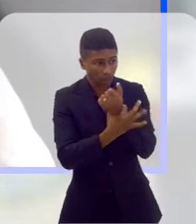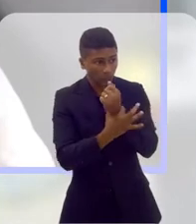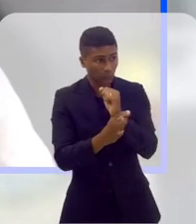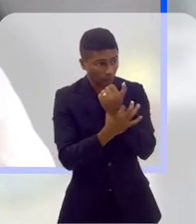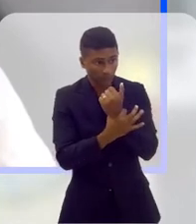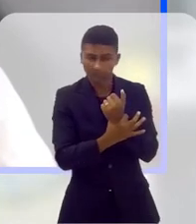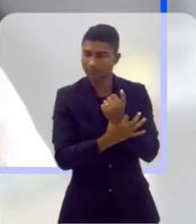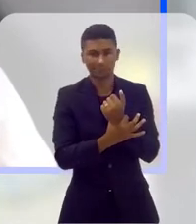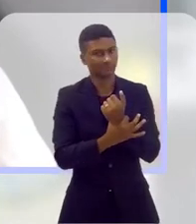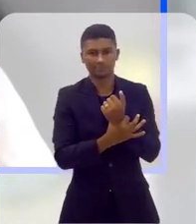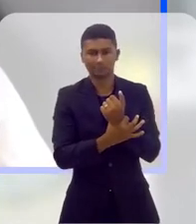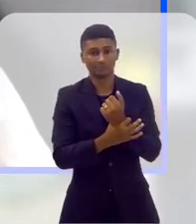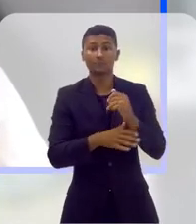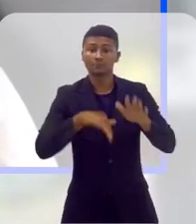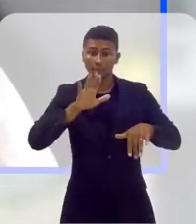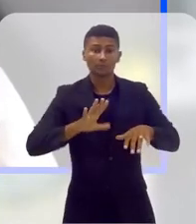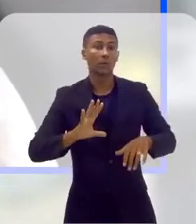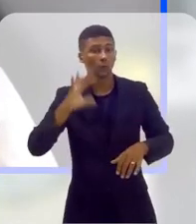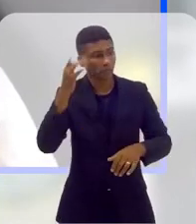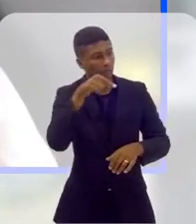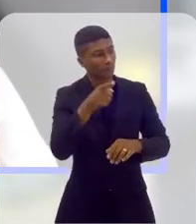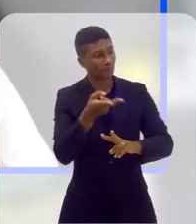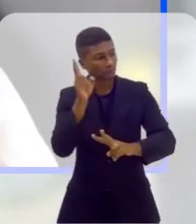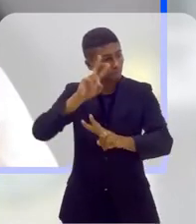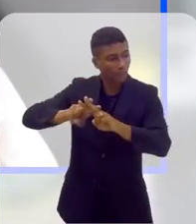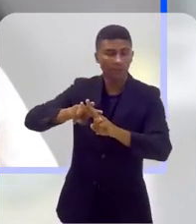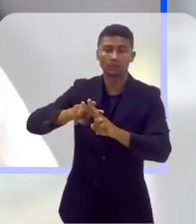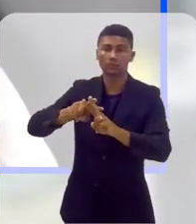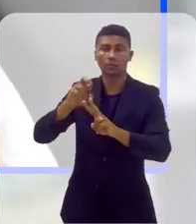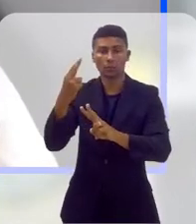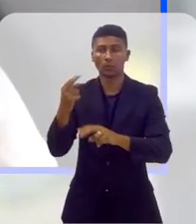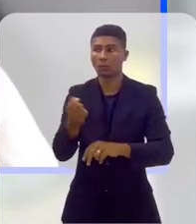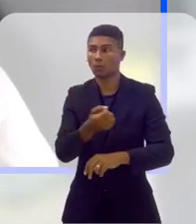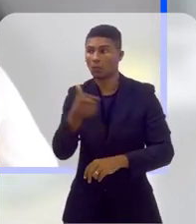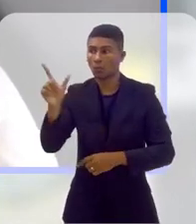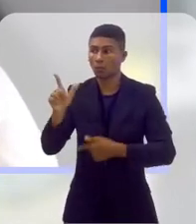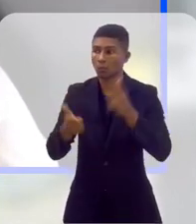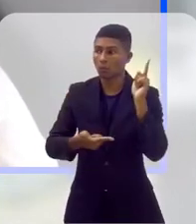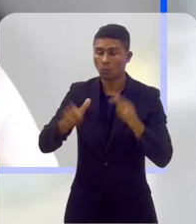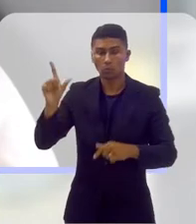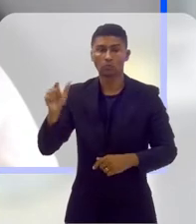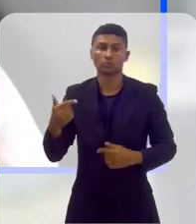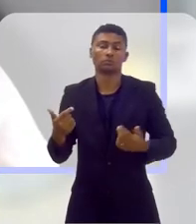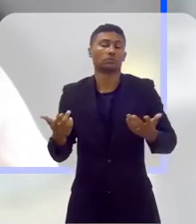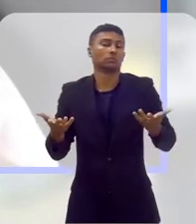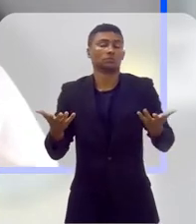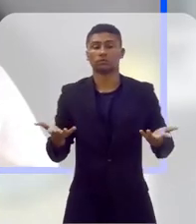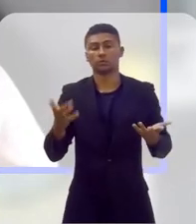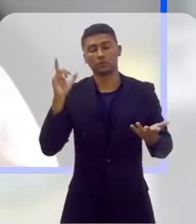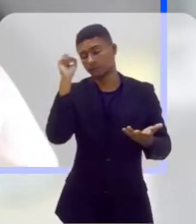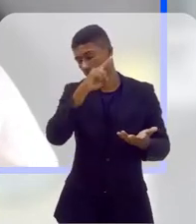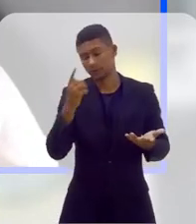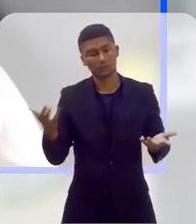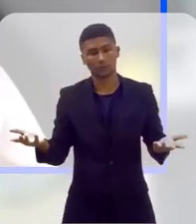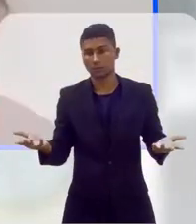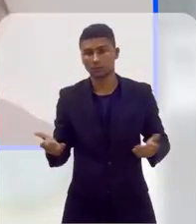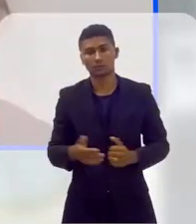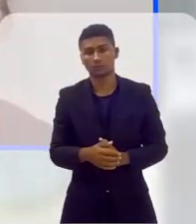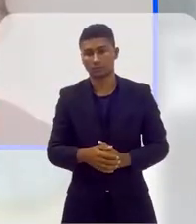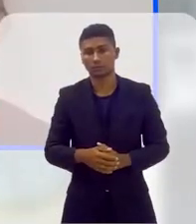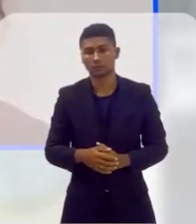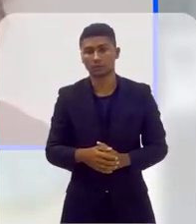sair daquela delegacia, vai ficar preso por desacato e por outras questões que só quem tem de aquele agente de segurança muitas vezes a gente não consegue